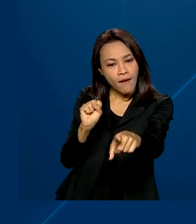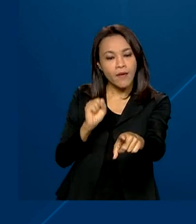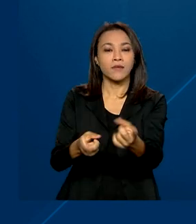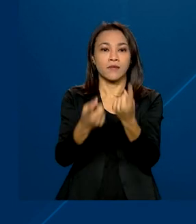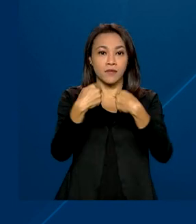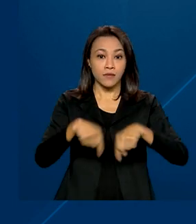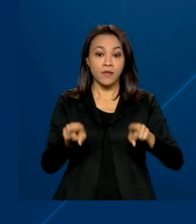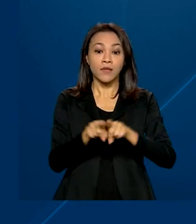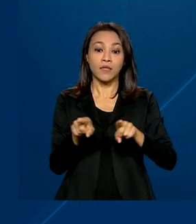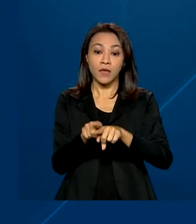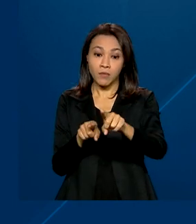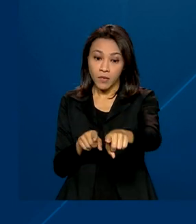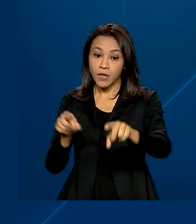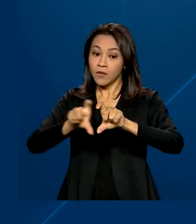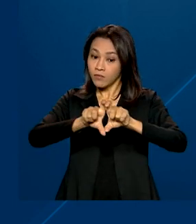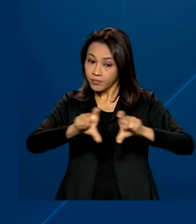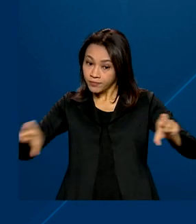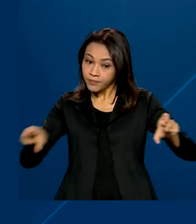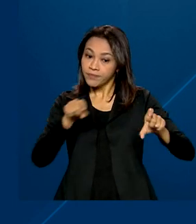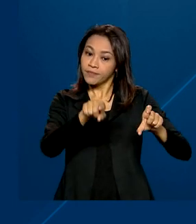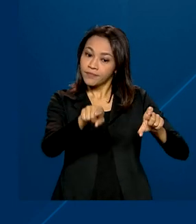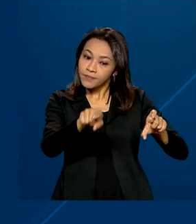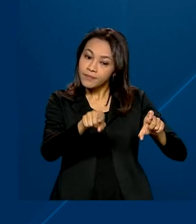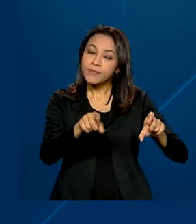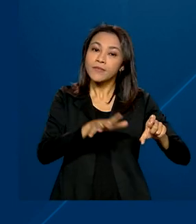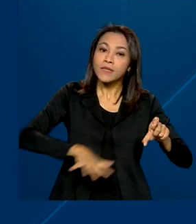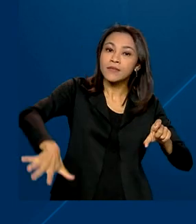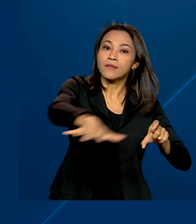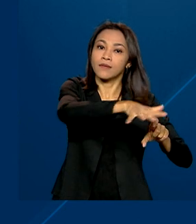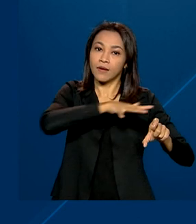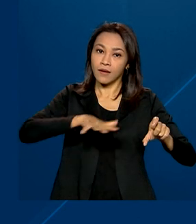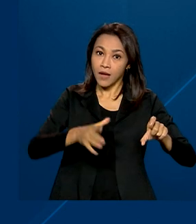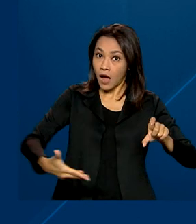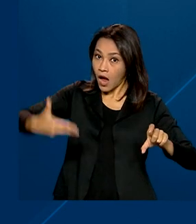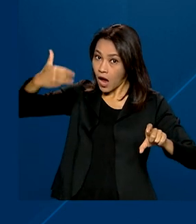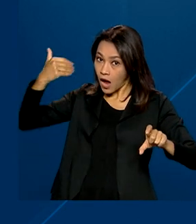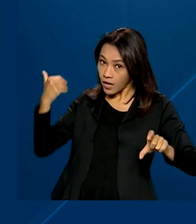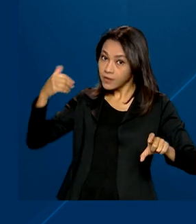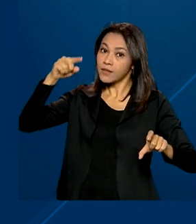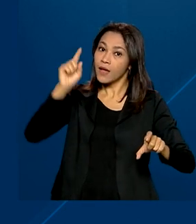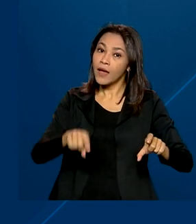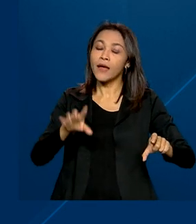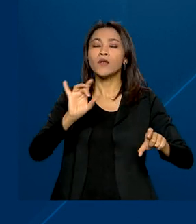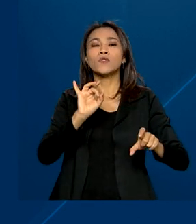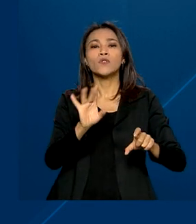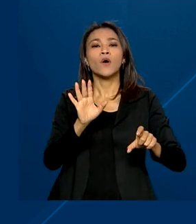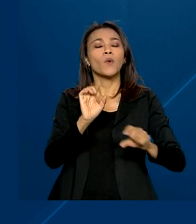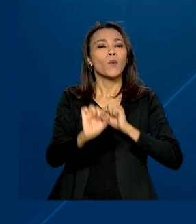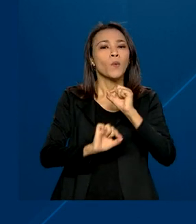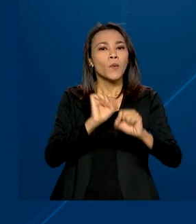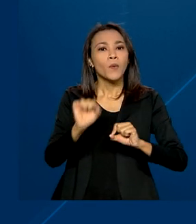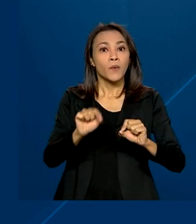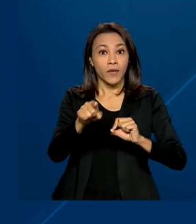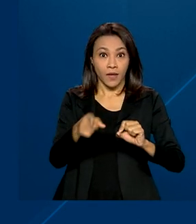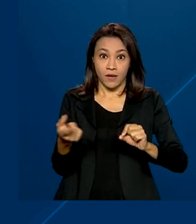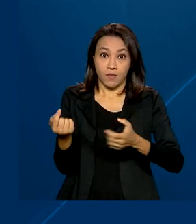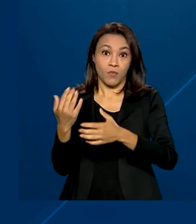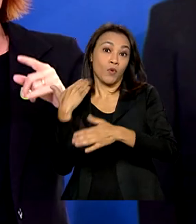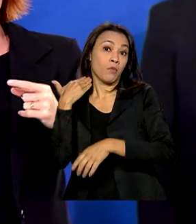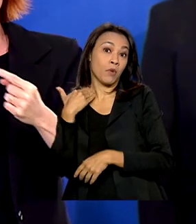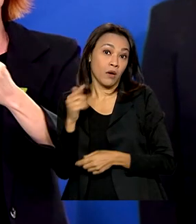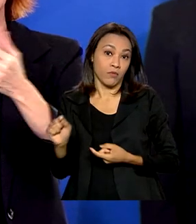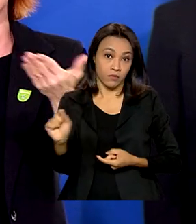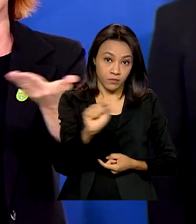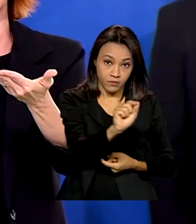de escrituração e de custódia de valores imobiliários, que antes era prestado exclusivamente por instituições financeiras.